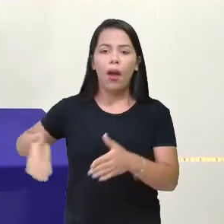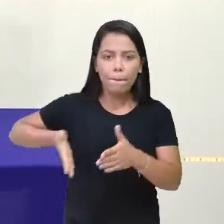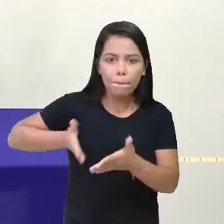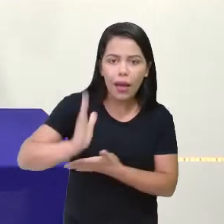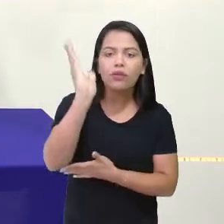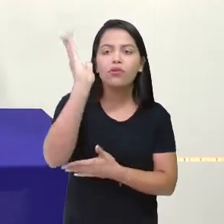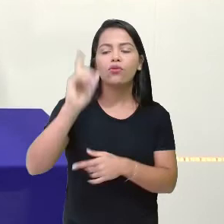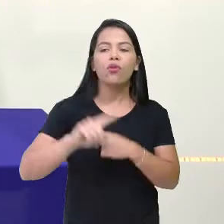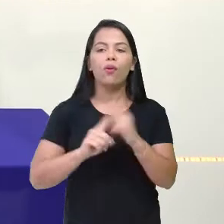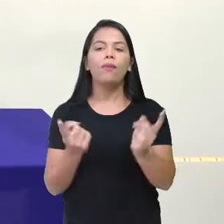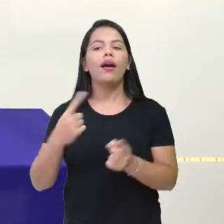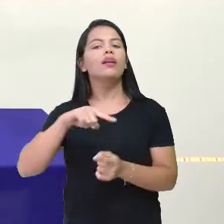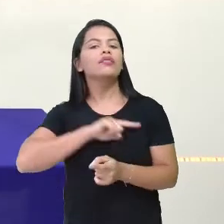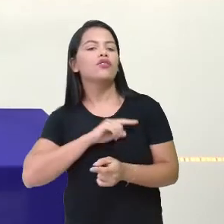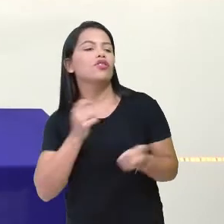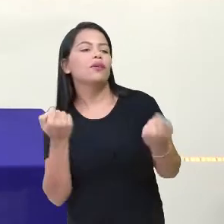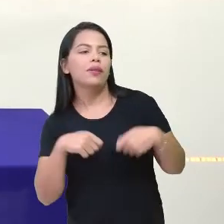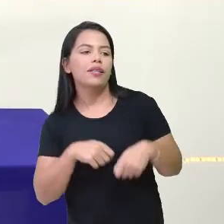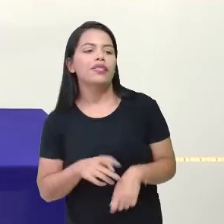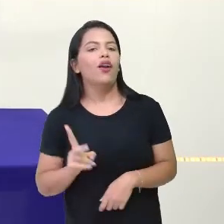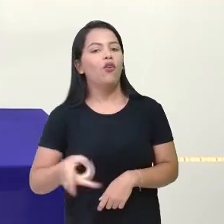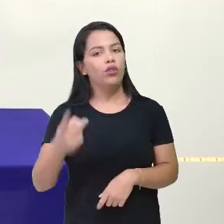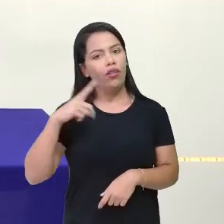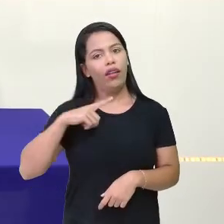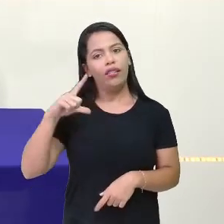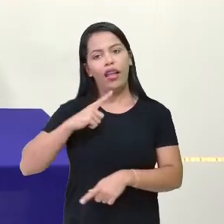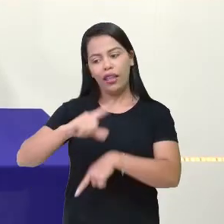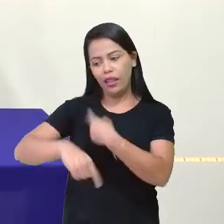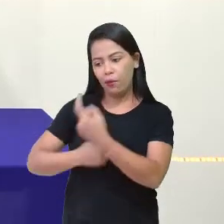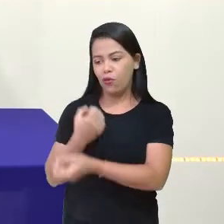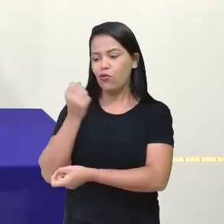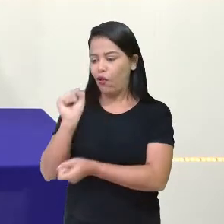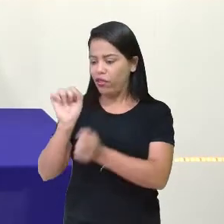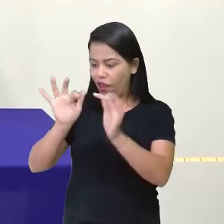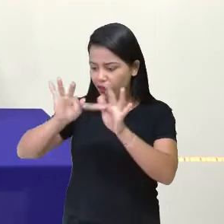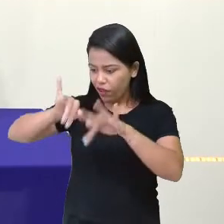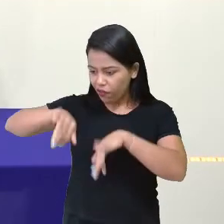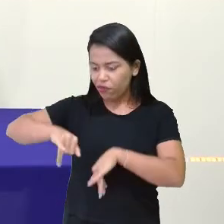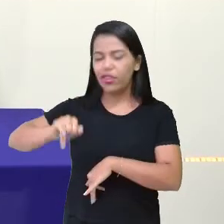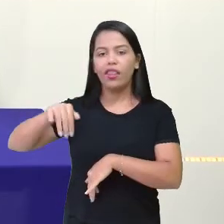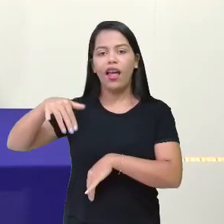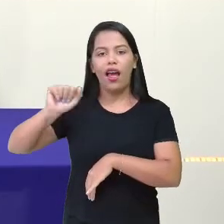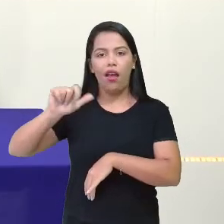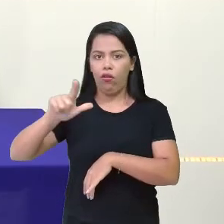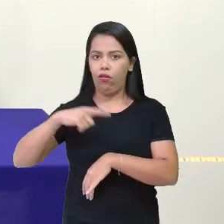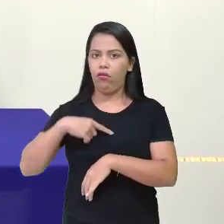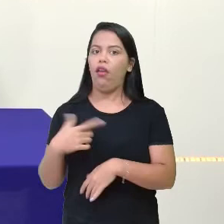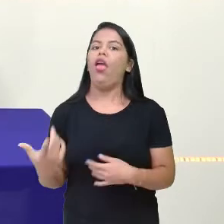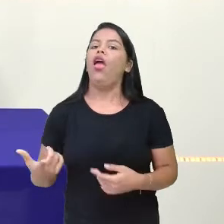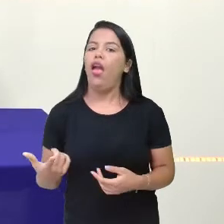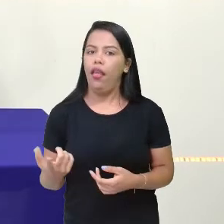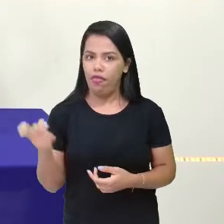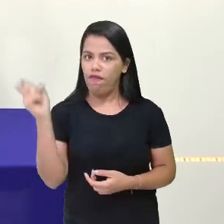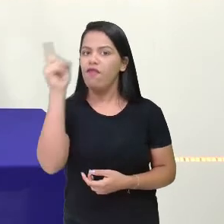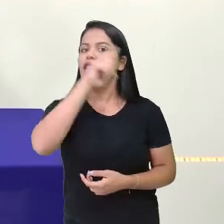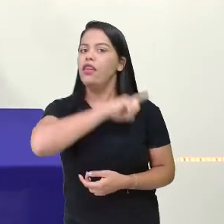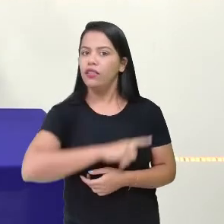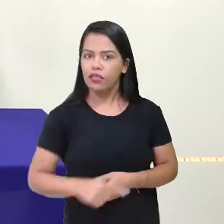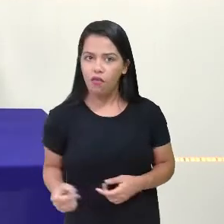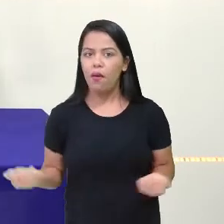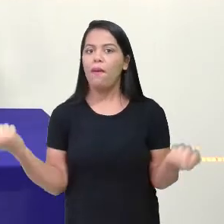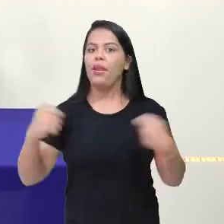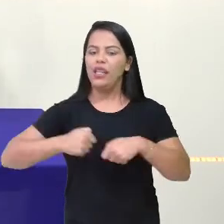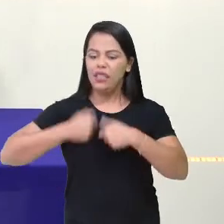Mas... Porém, contudo, toda a É, vem as oitavas e as oitavas, ó. Vou dizer para vocês. Tem boquinha não, viu? Nas oitavas tem que